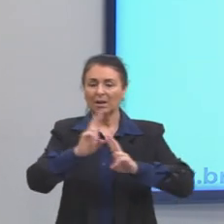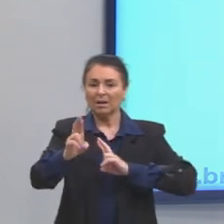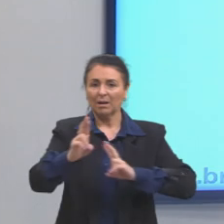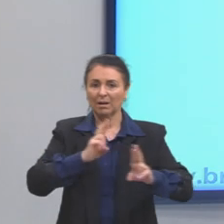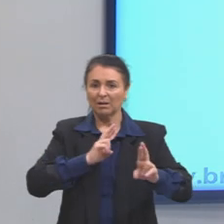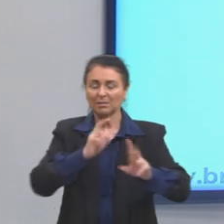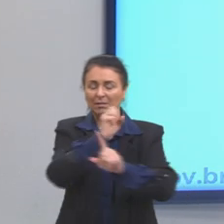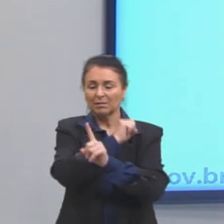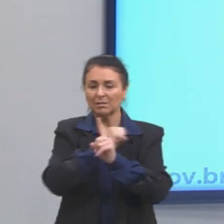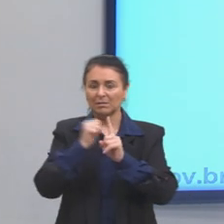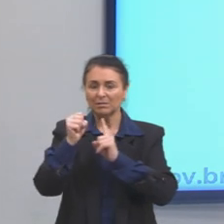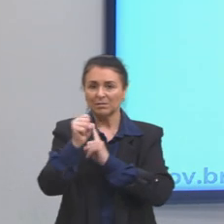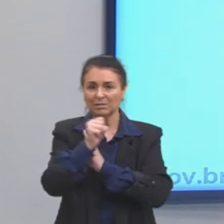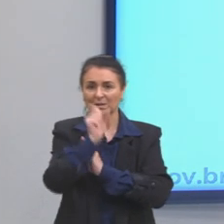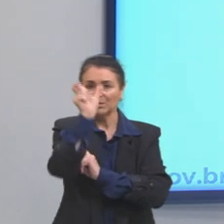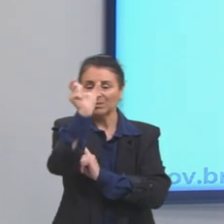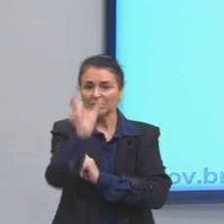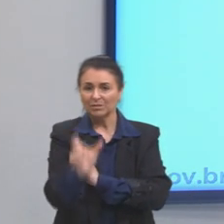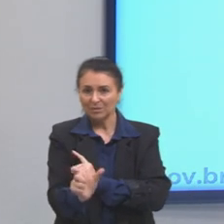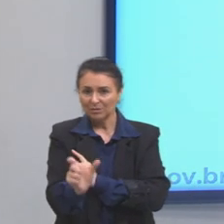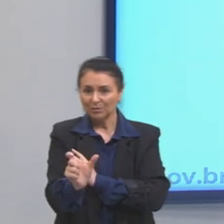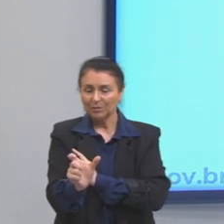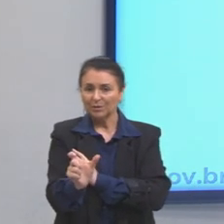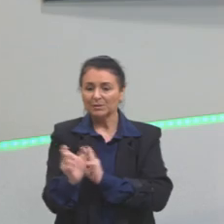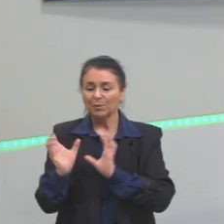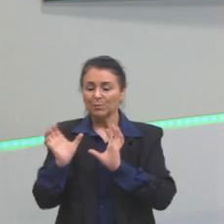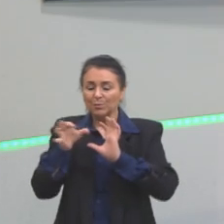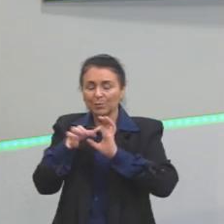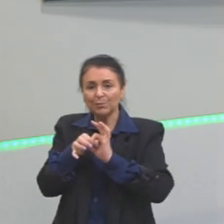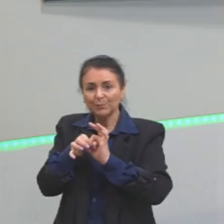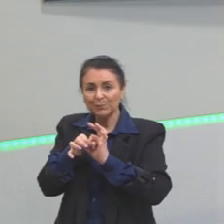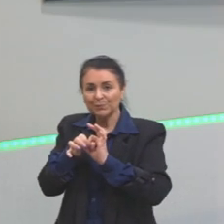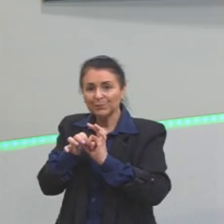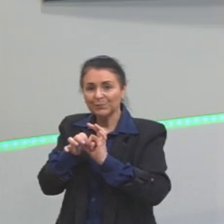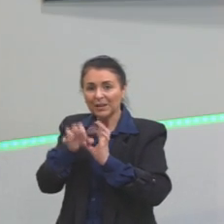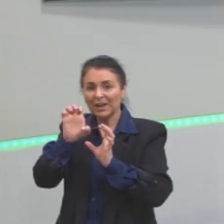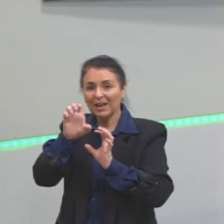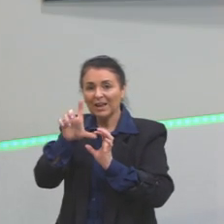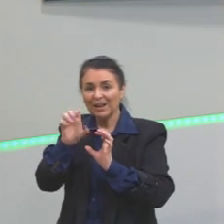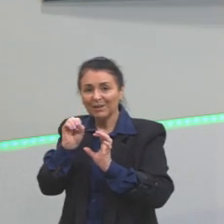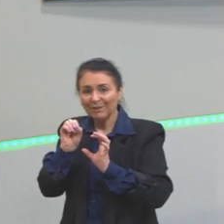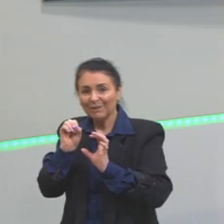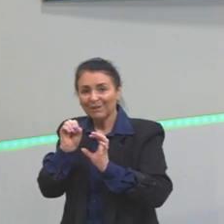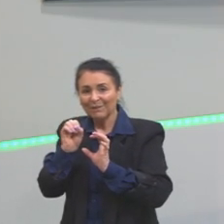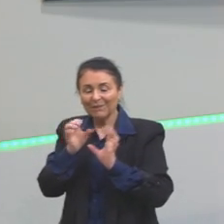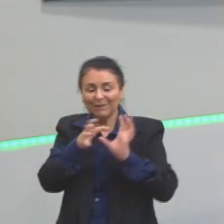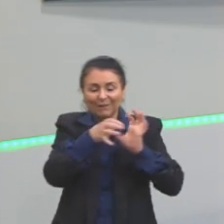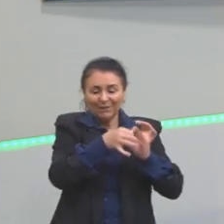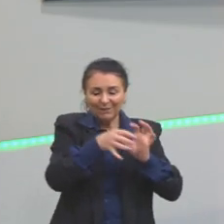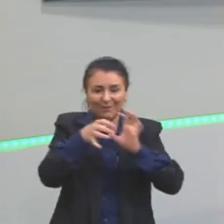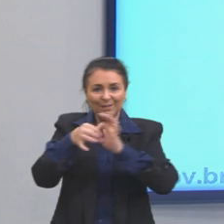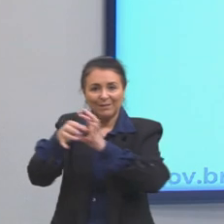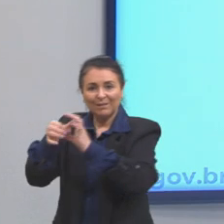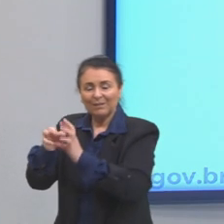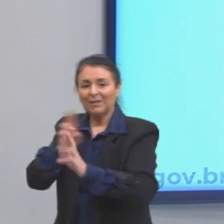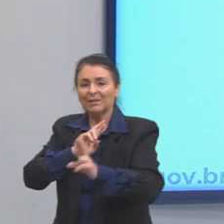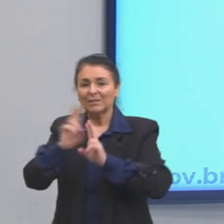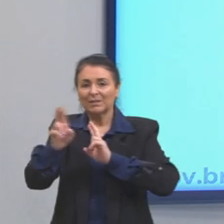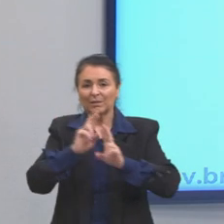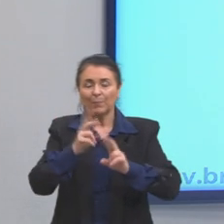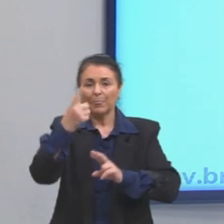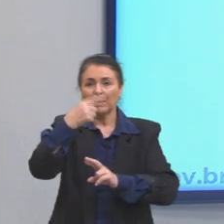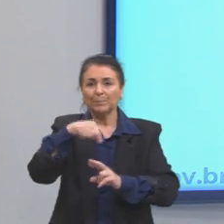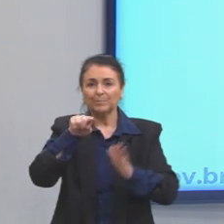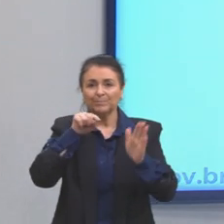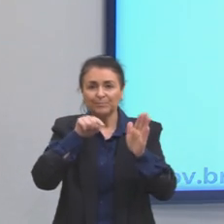sociedade e indivíduo, são esse elo de relações, sucessivos, elos de relações. Outra